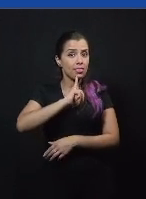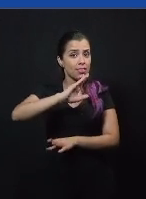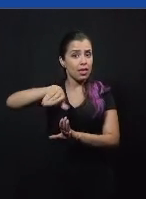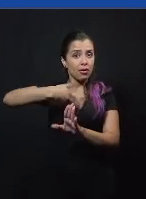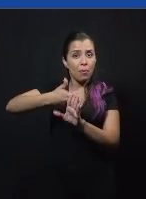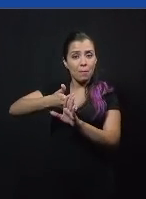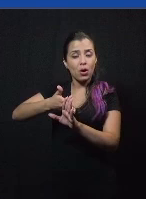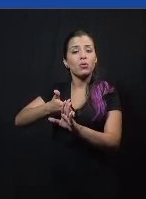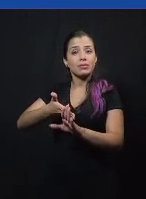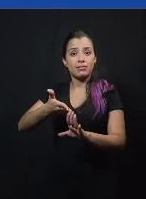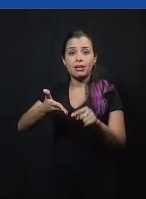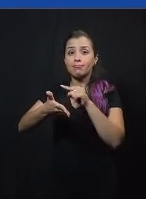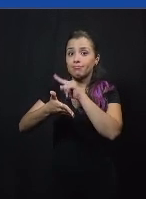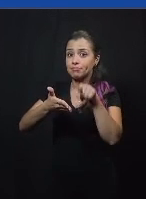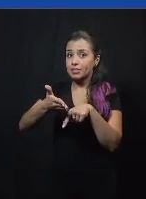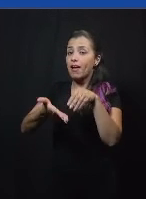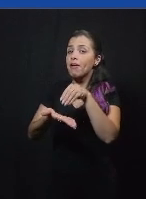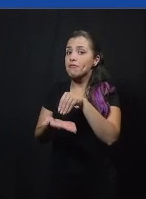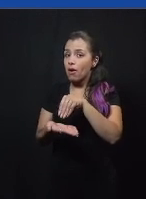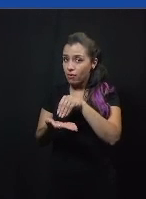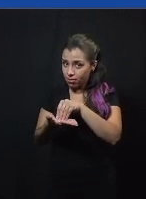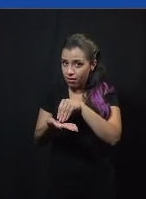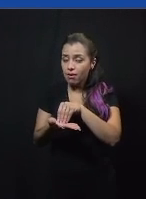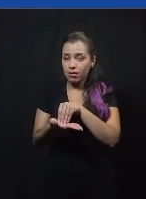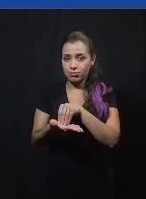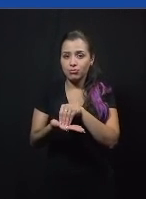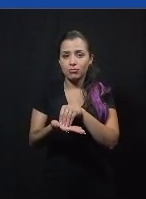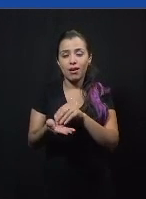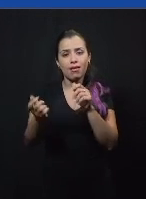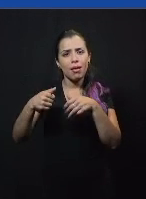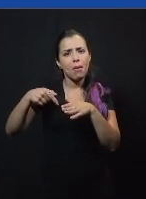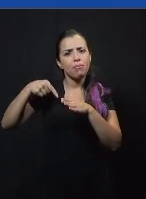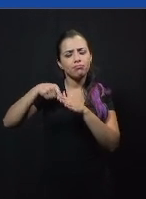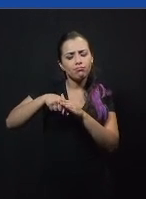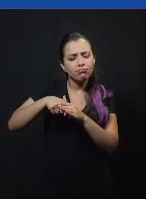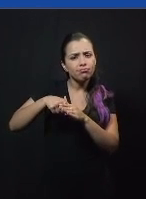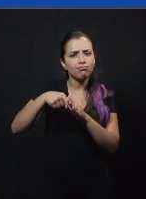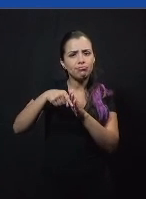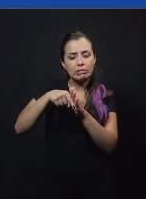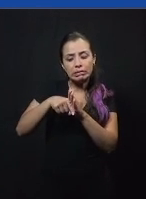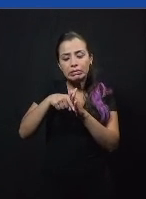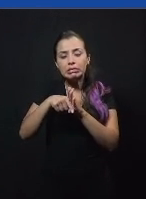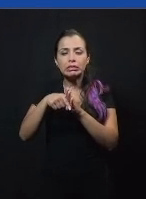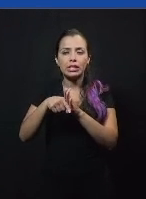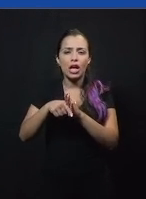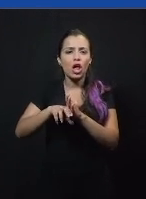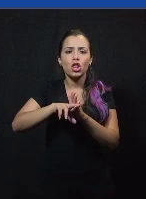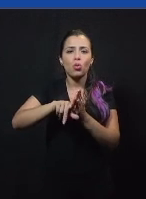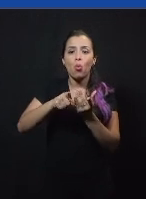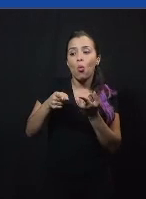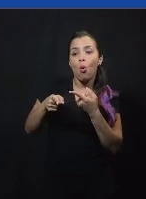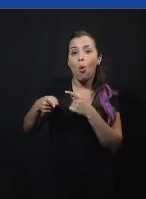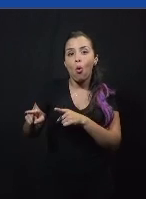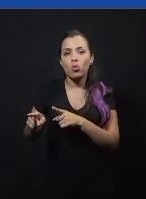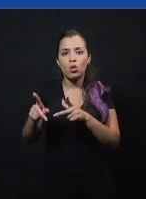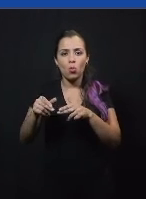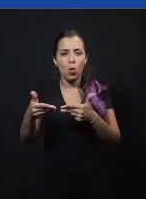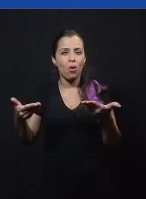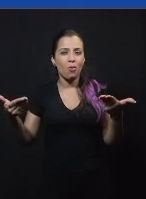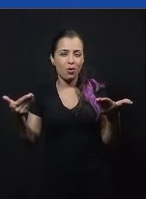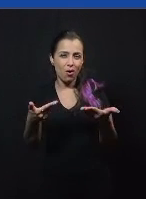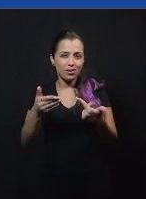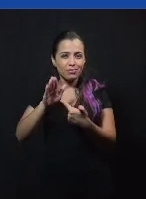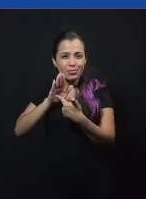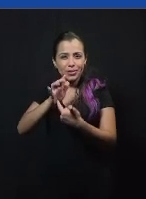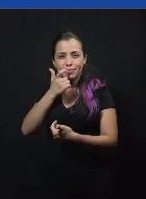faltando que eu posso também explorar como lado não necessariamente contrário como a gente tem nesse modelo mas